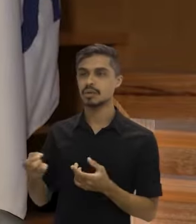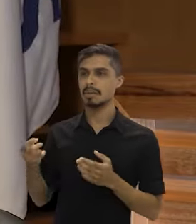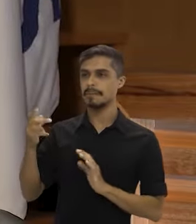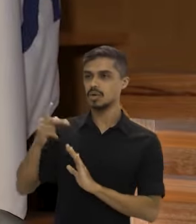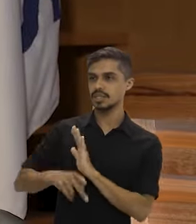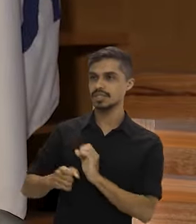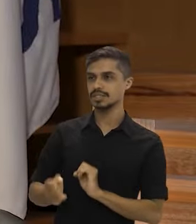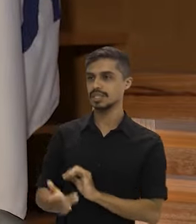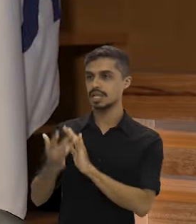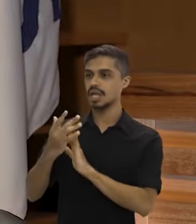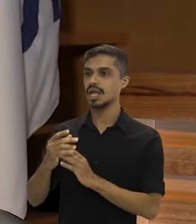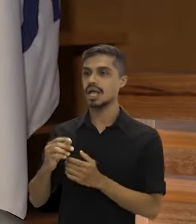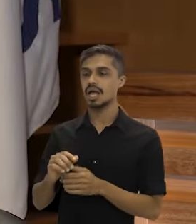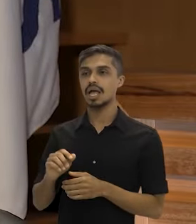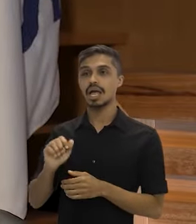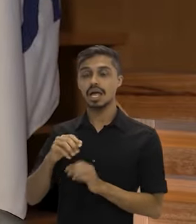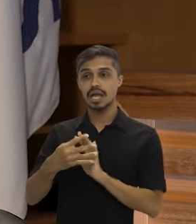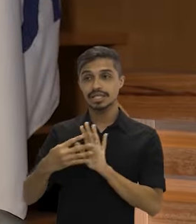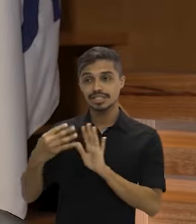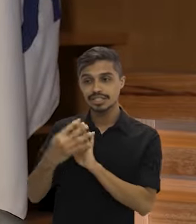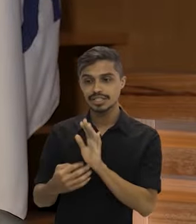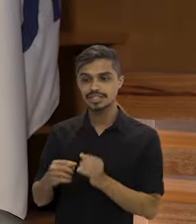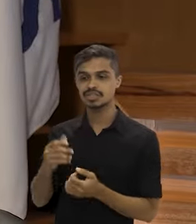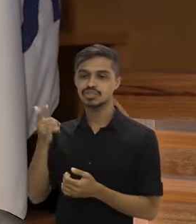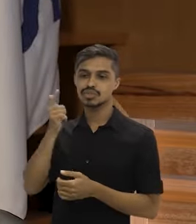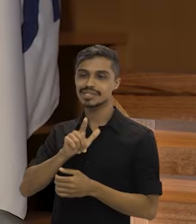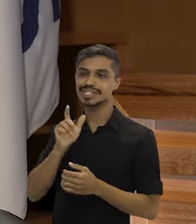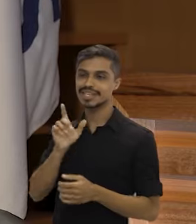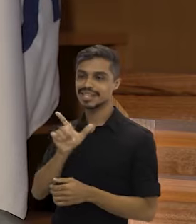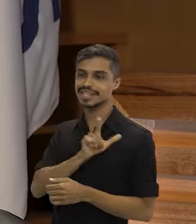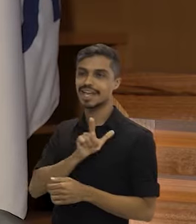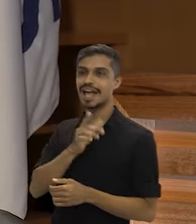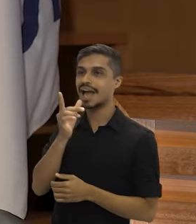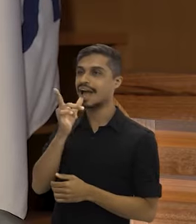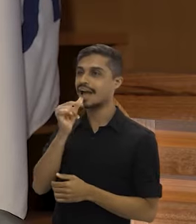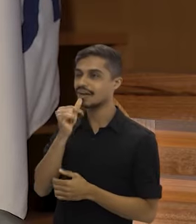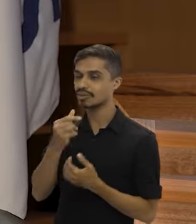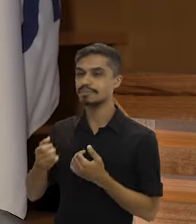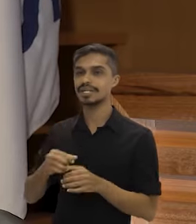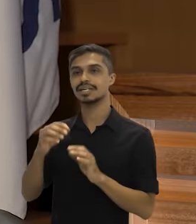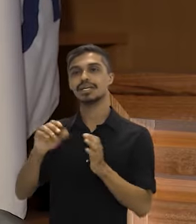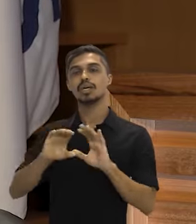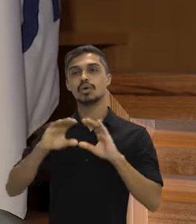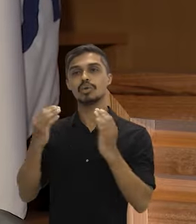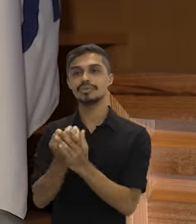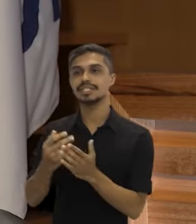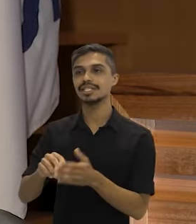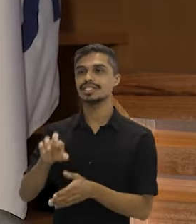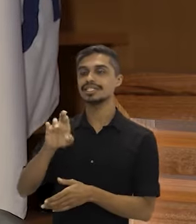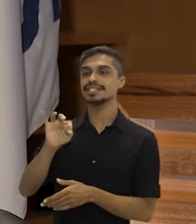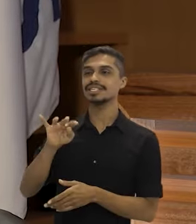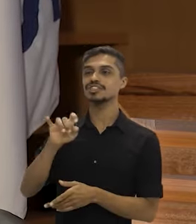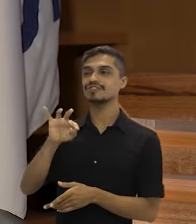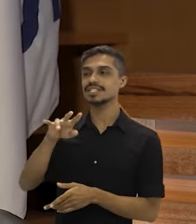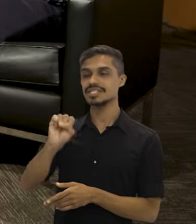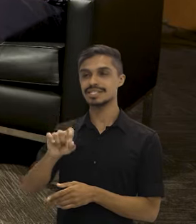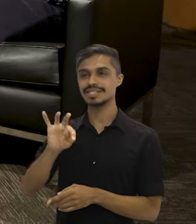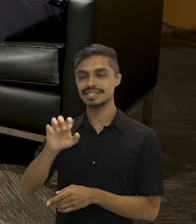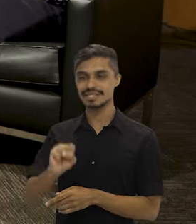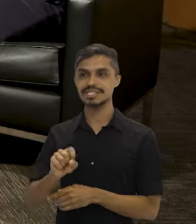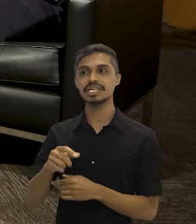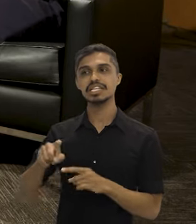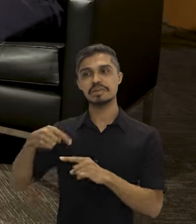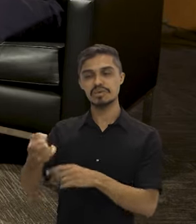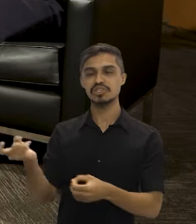lançar um projeto que enfrenta a agenda de acesso à água para comunidades extrativistas. Depois eu volto aqui para